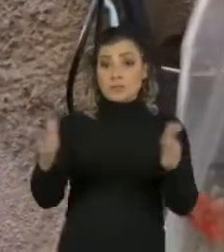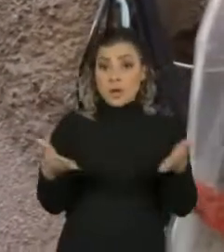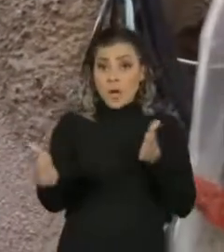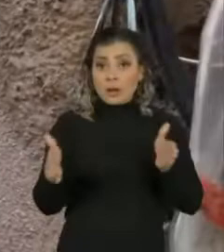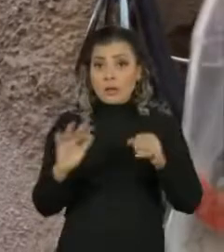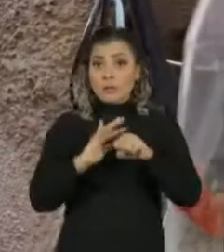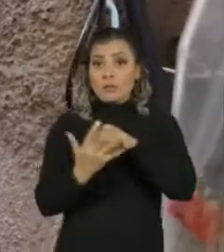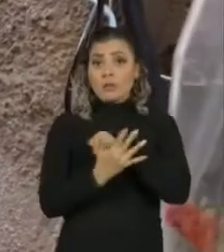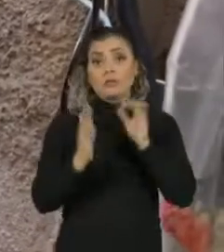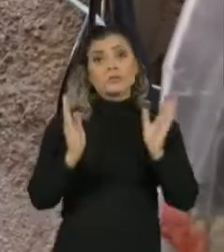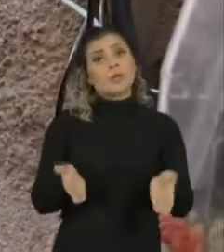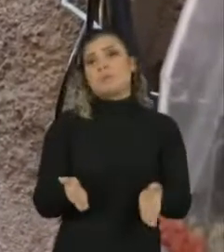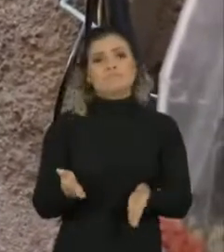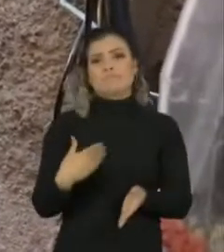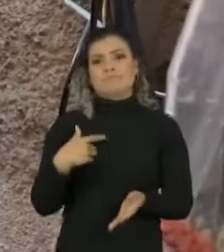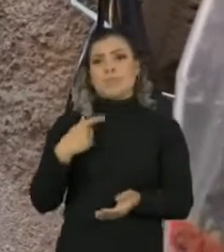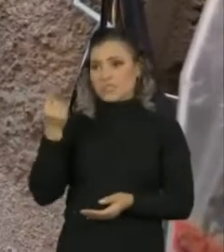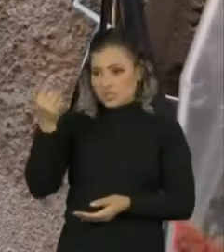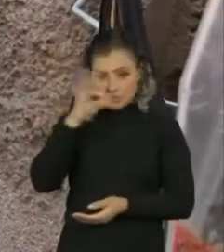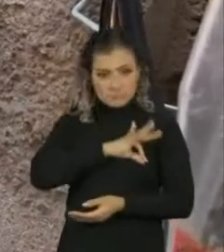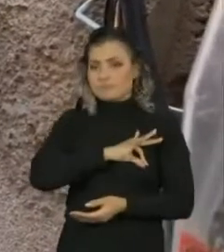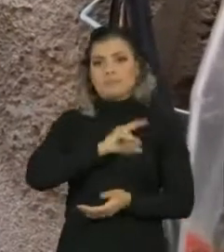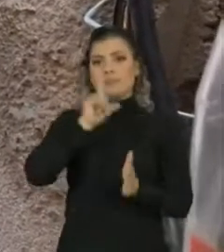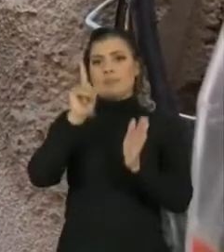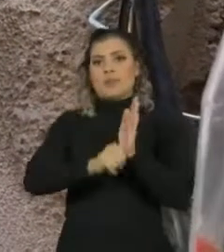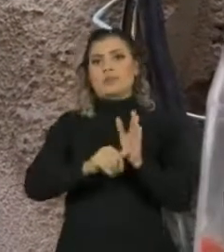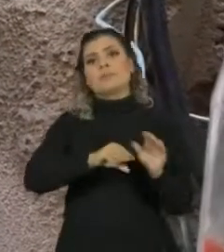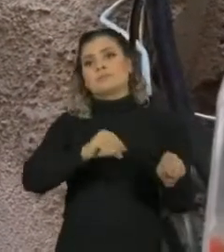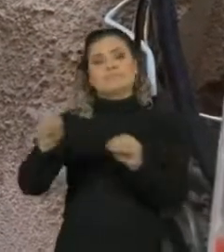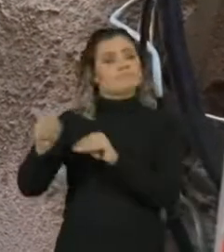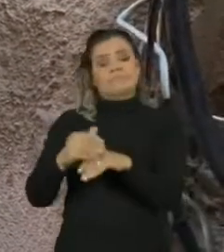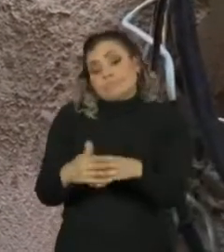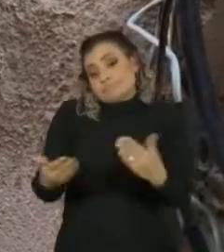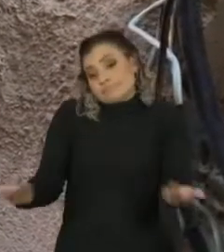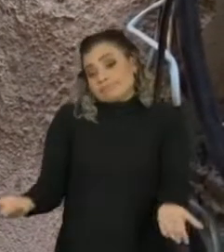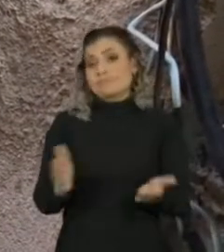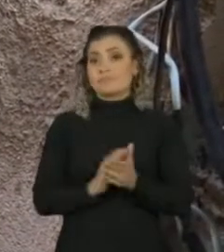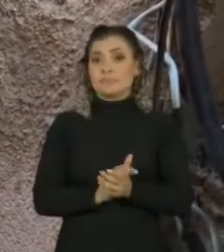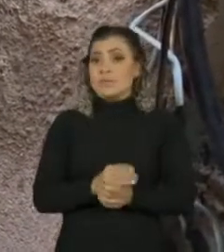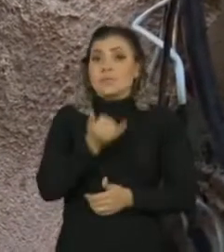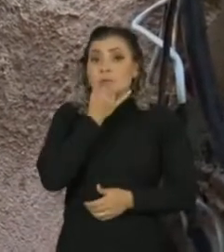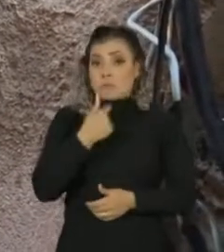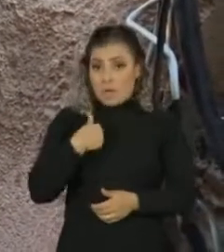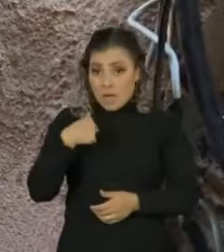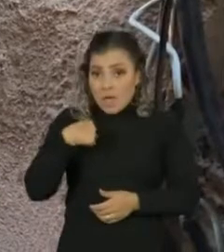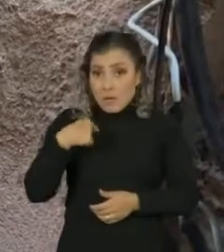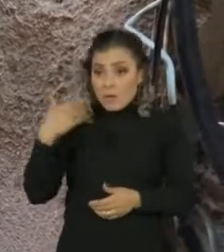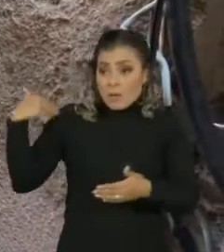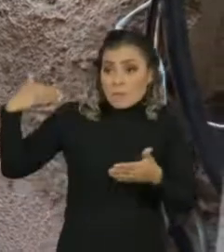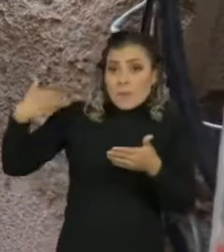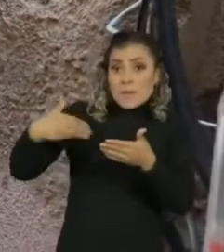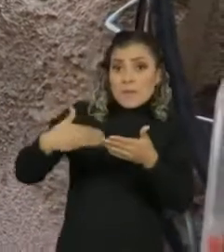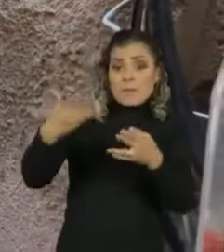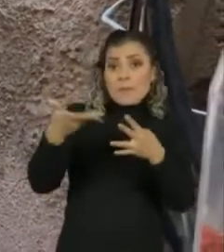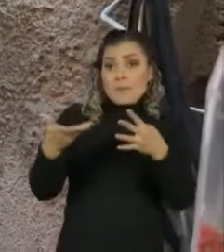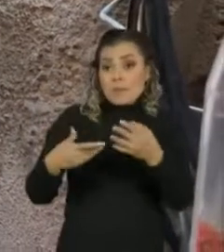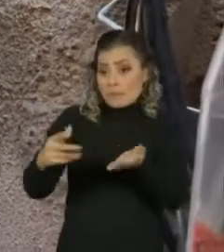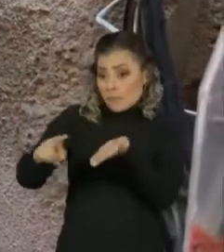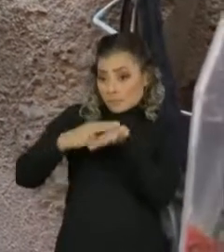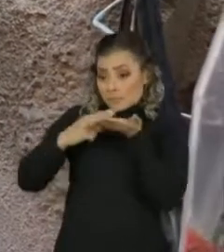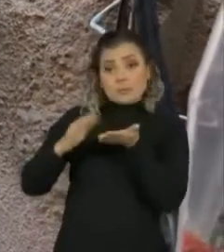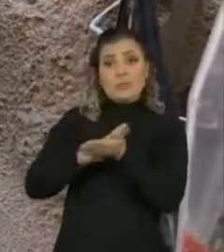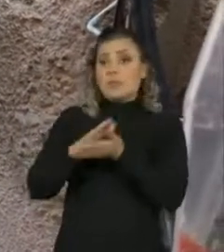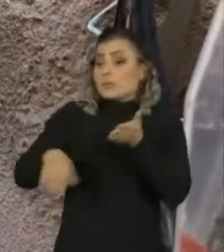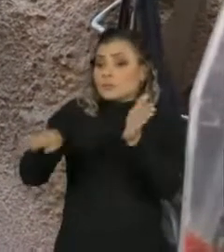tempos de coronavírus o pagamento será adiado. Ela, inclusive, não recebeu as contas dos últimos meses, porque não